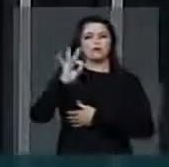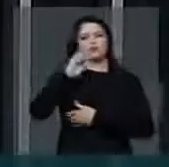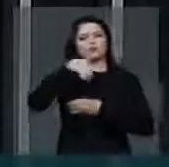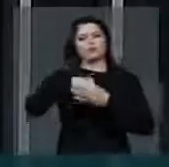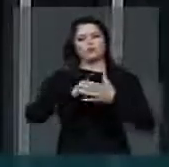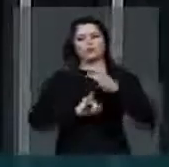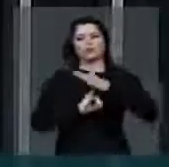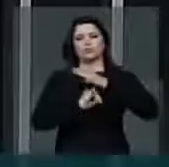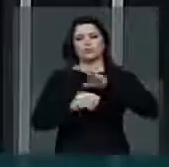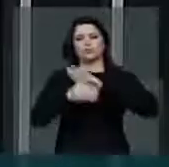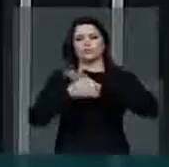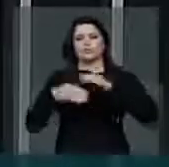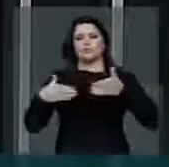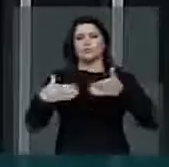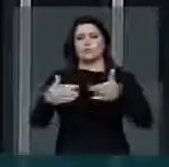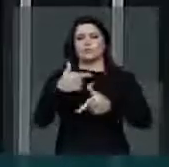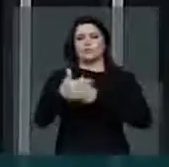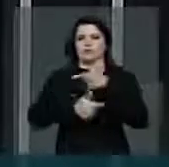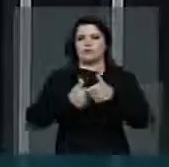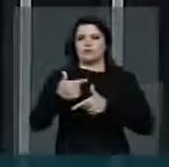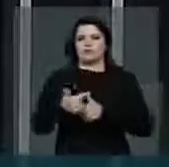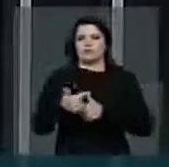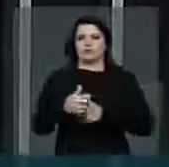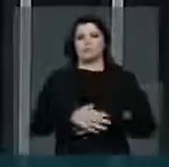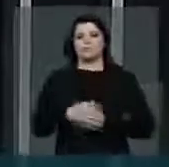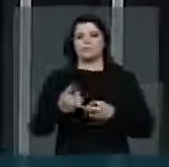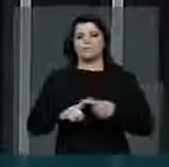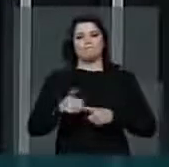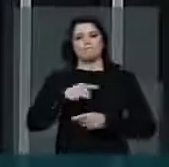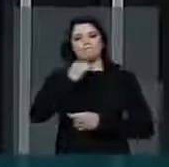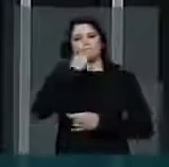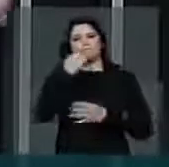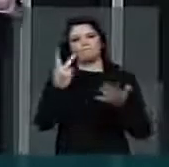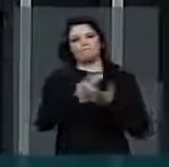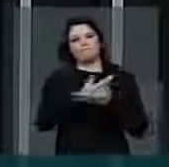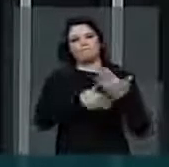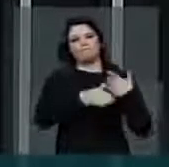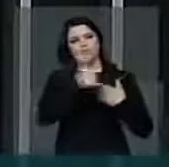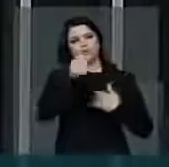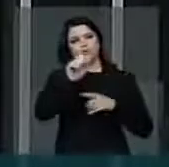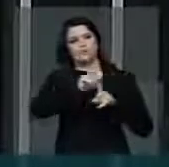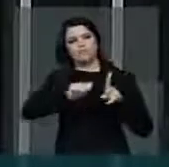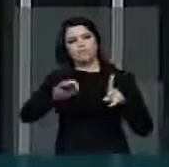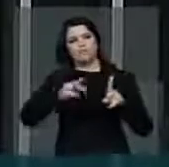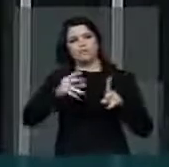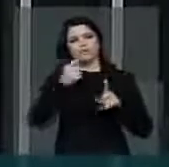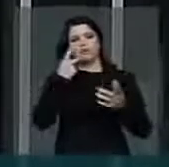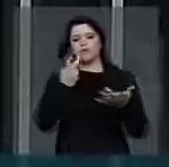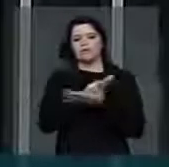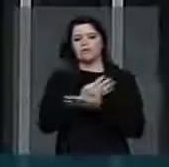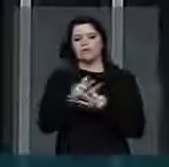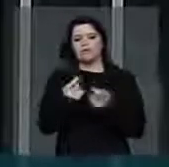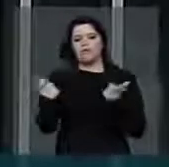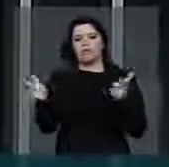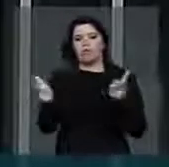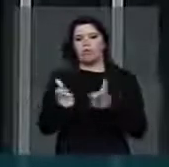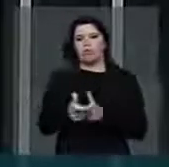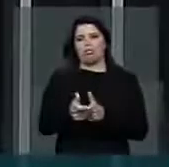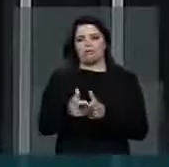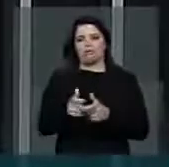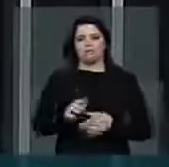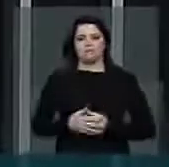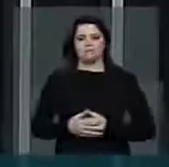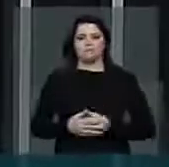institucional do Ministério do Trabalho e Emprego, que infelizmente nos últimos 18 meses foi completamente esvaziado.